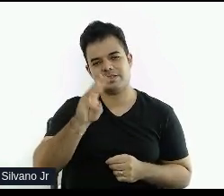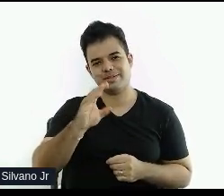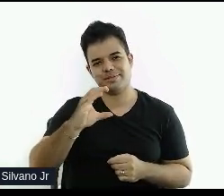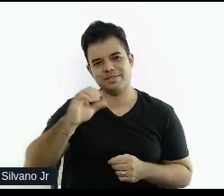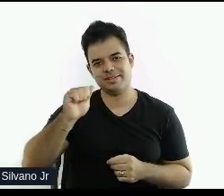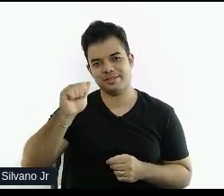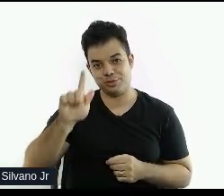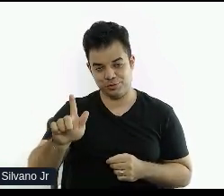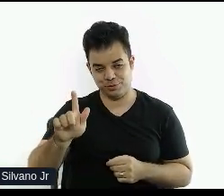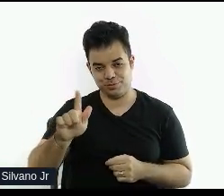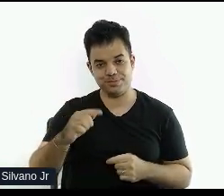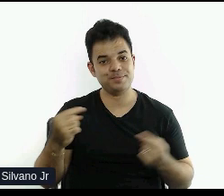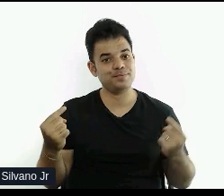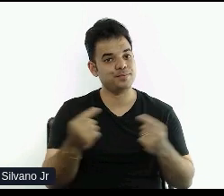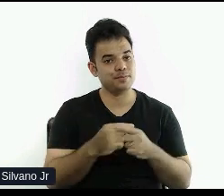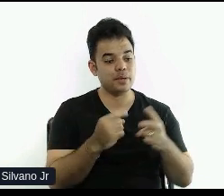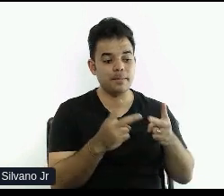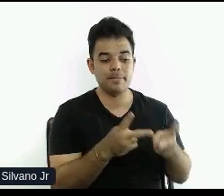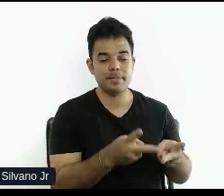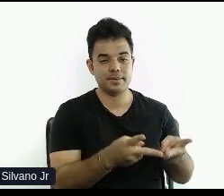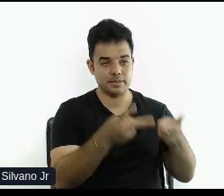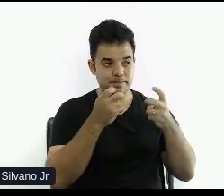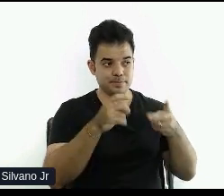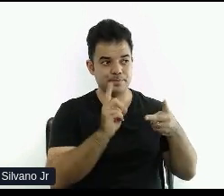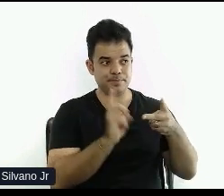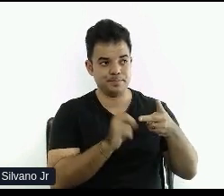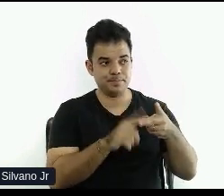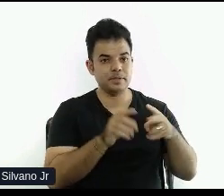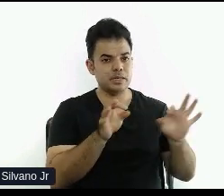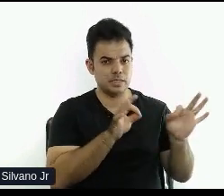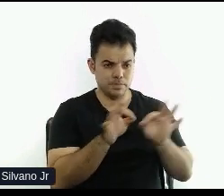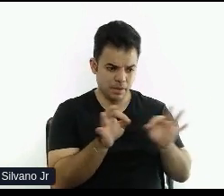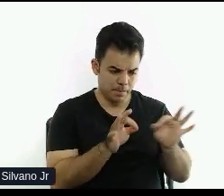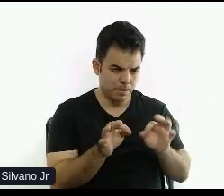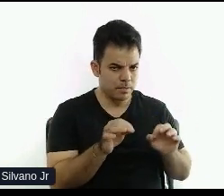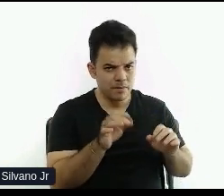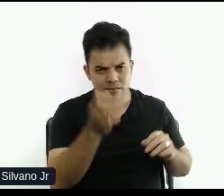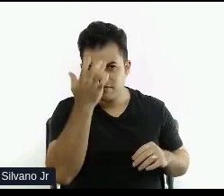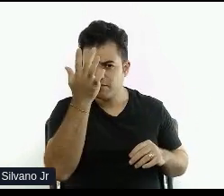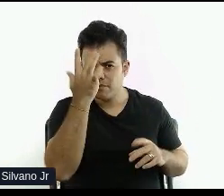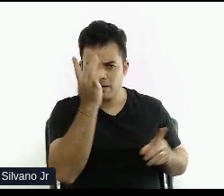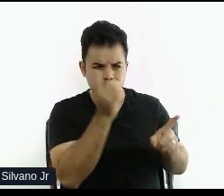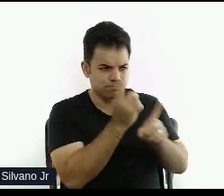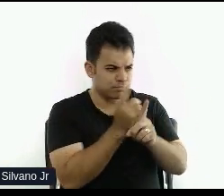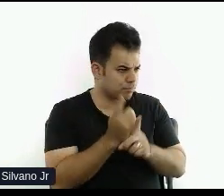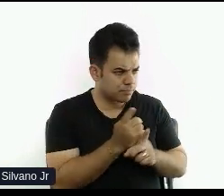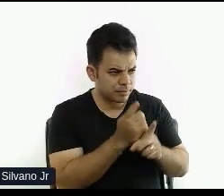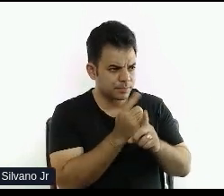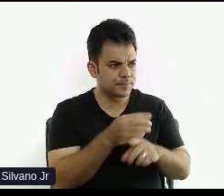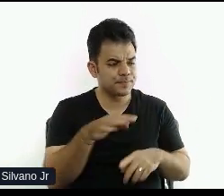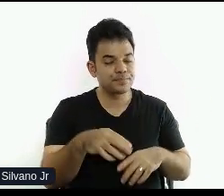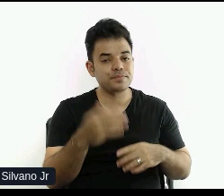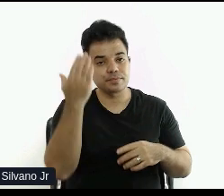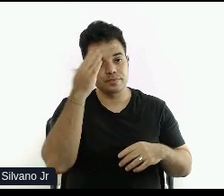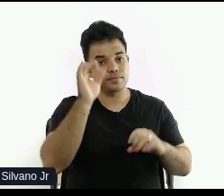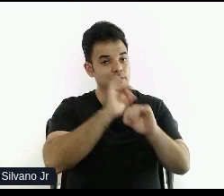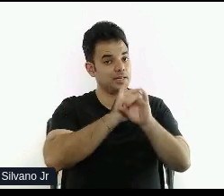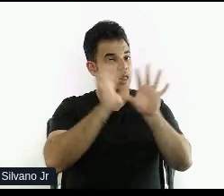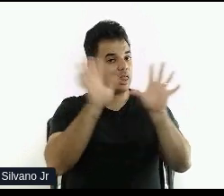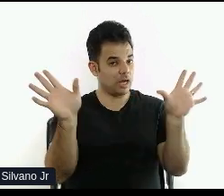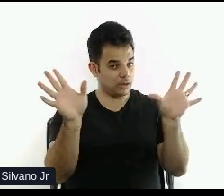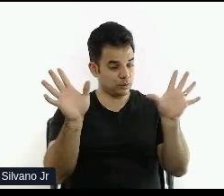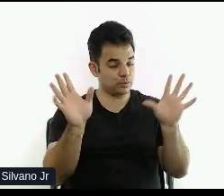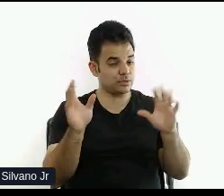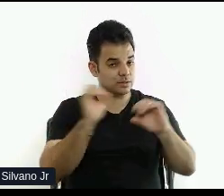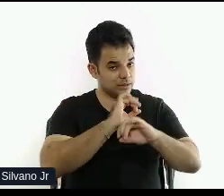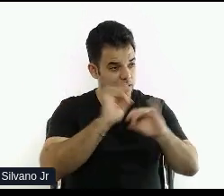WCAG, que ele seja perceptível, que ele seja operável, então que seja fácil ele de se manipular, compreensível, seja, então, fácil de